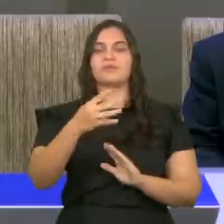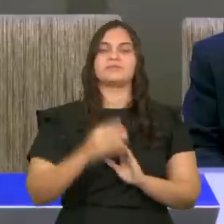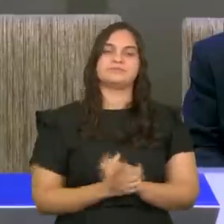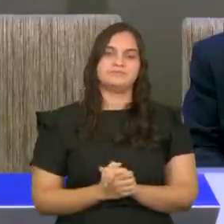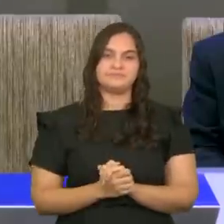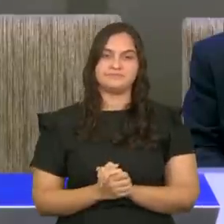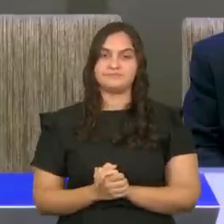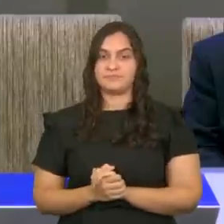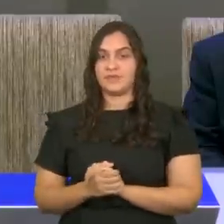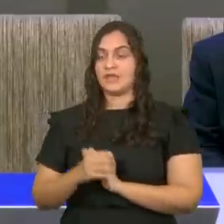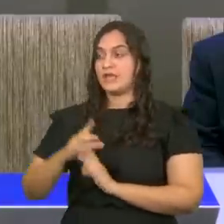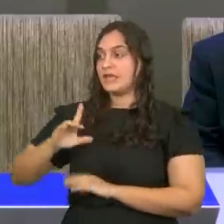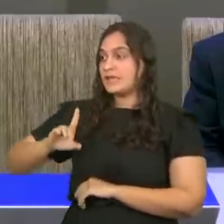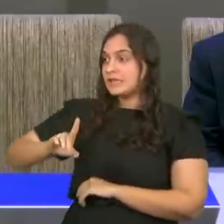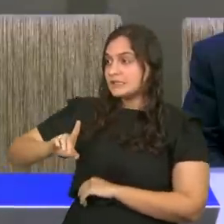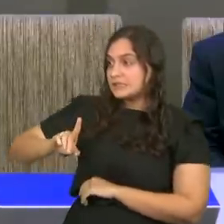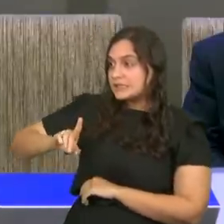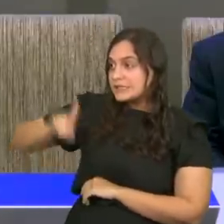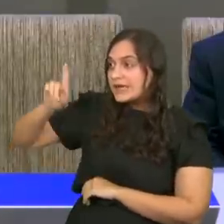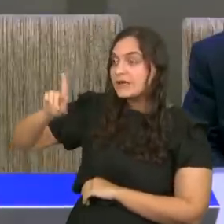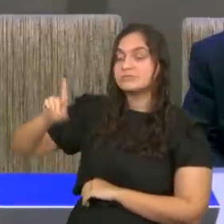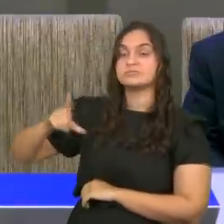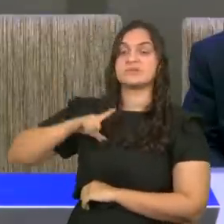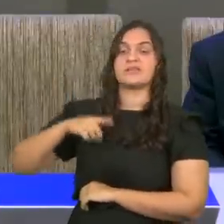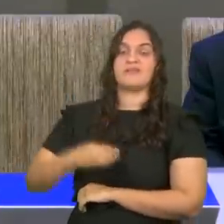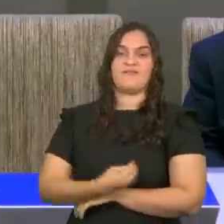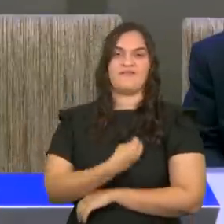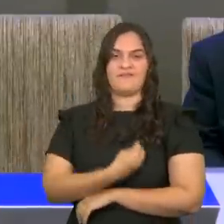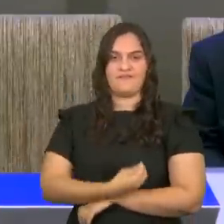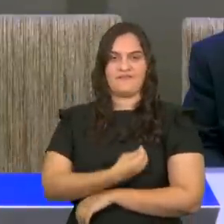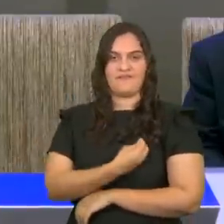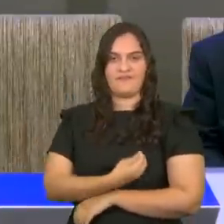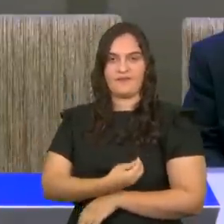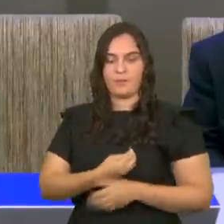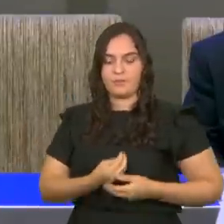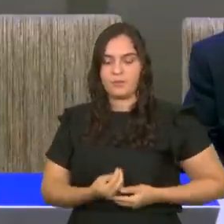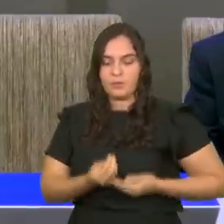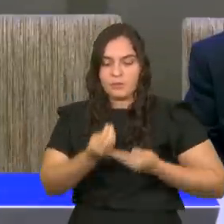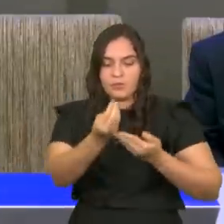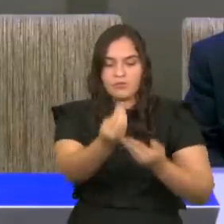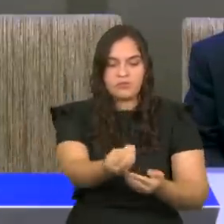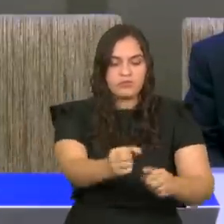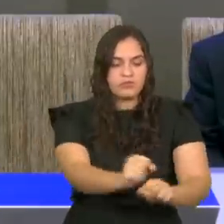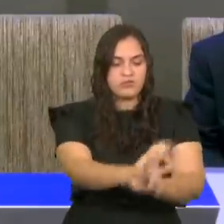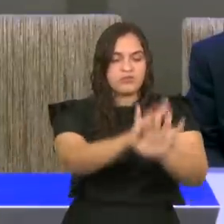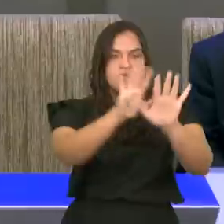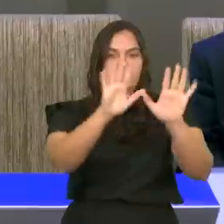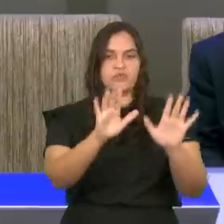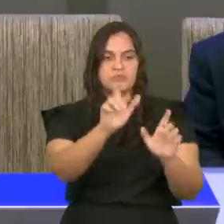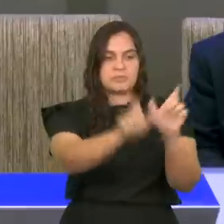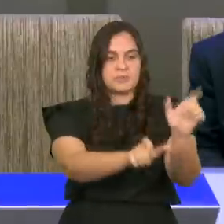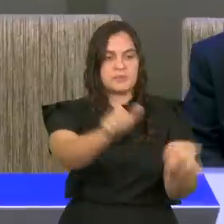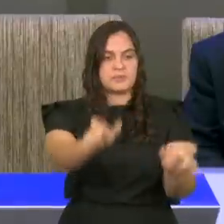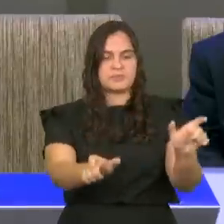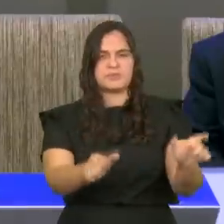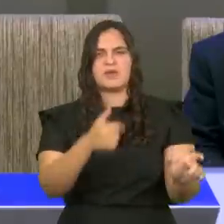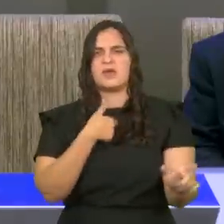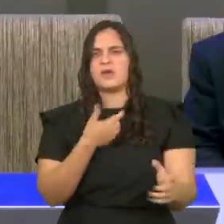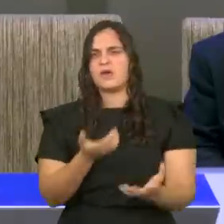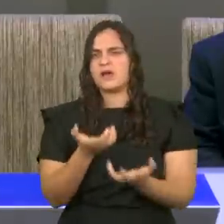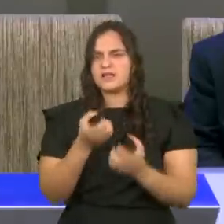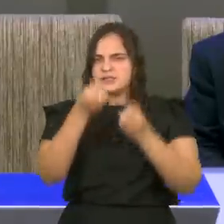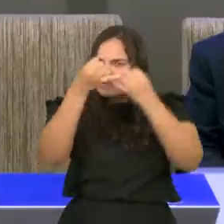e a vida era a luz dos homens. Eu quero resumir o que João está dizendo.